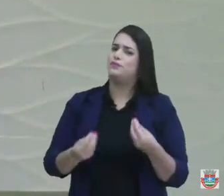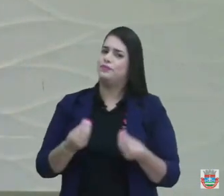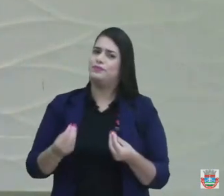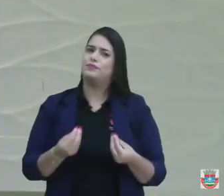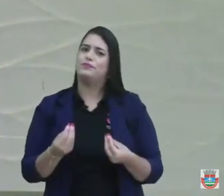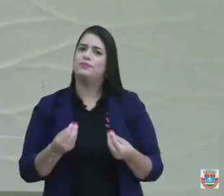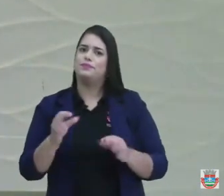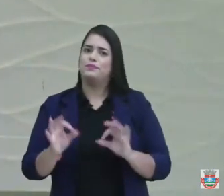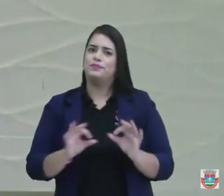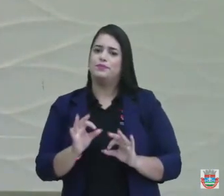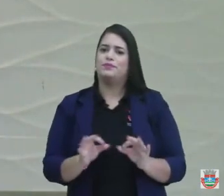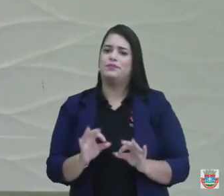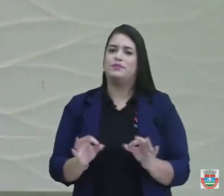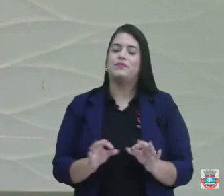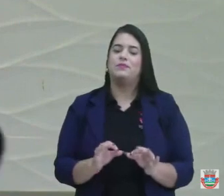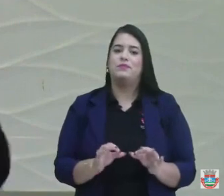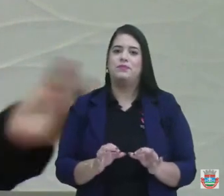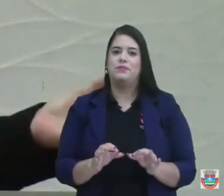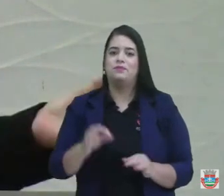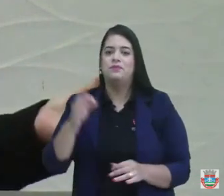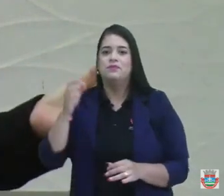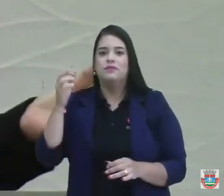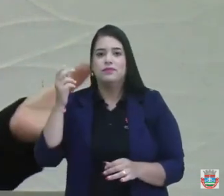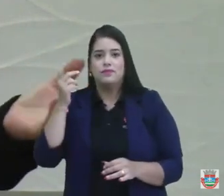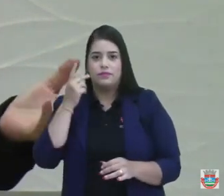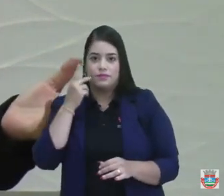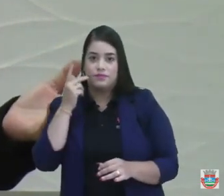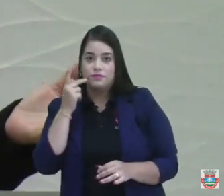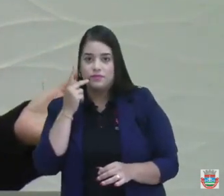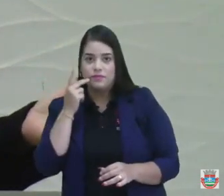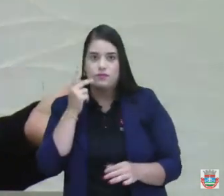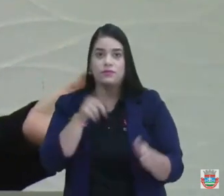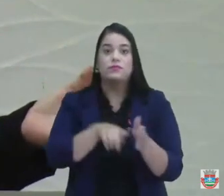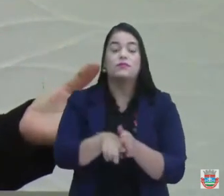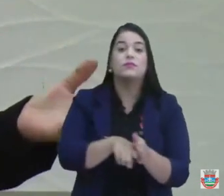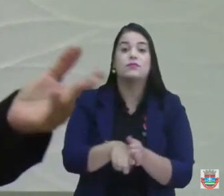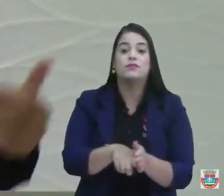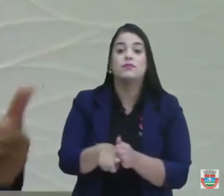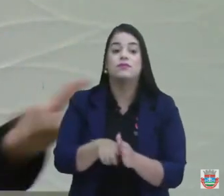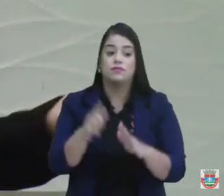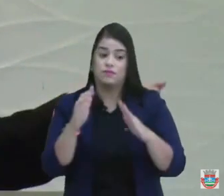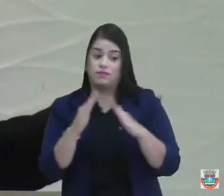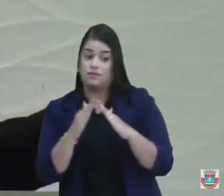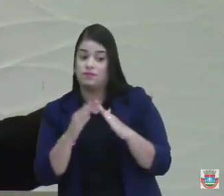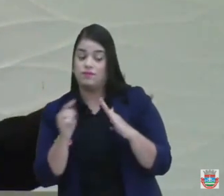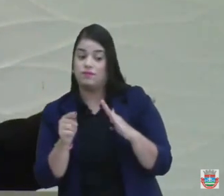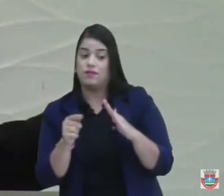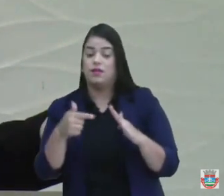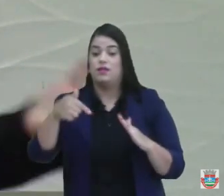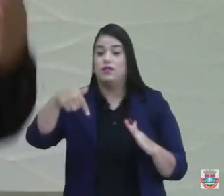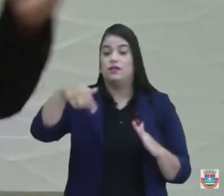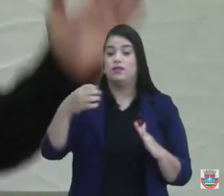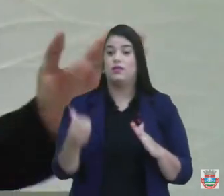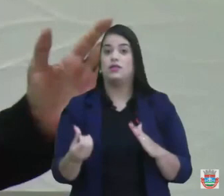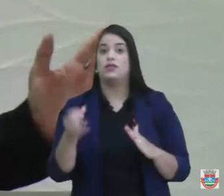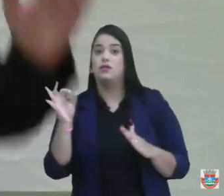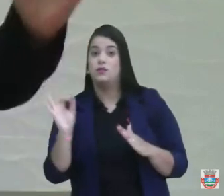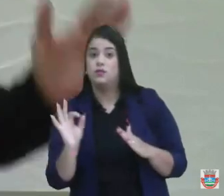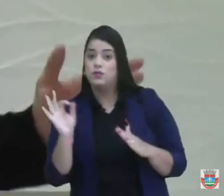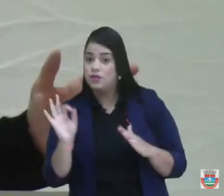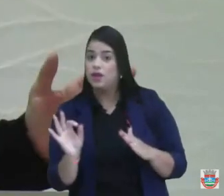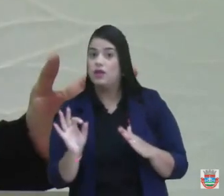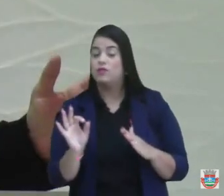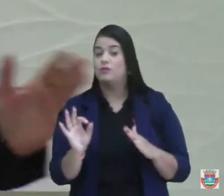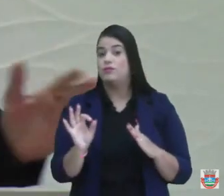Pezinho fez uma pesquisa dentro de casa e só apareceu com 76%, que vim com uma história dessa aqui na tribuna, foi dentro da casa do